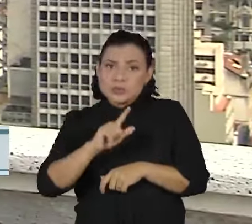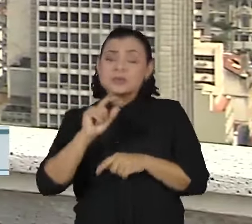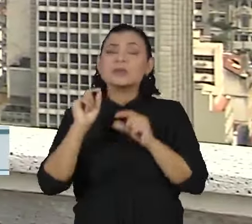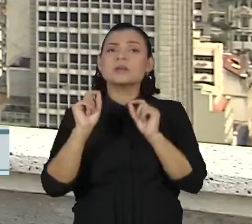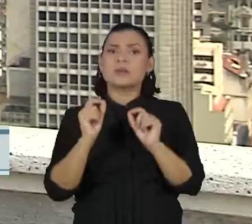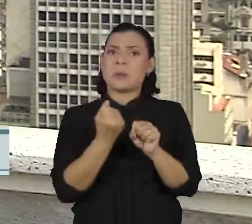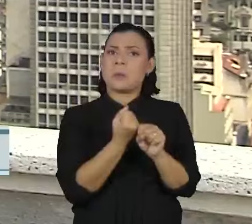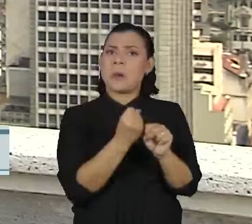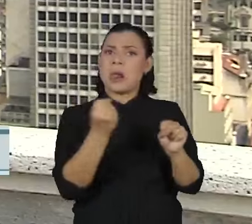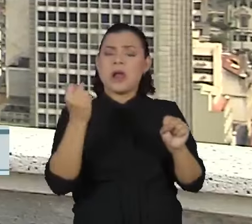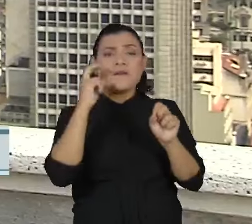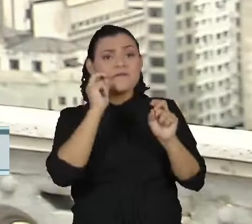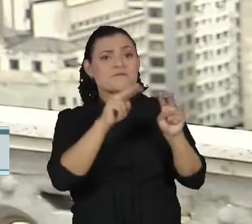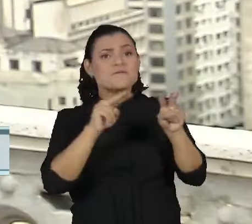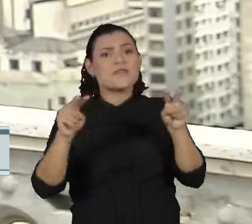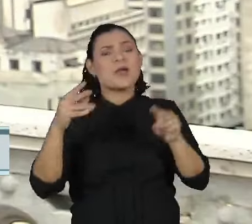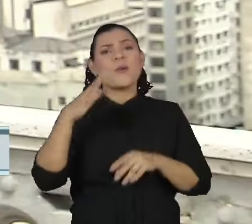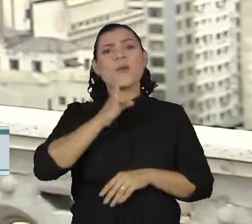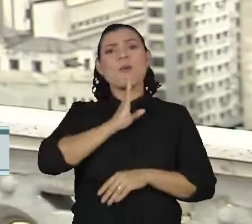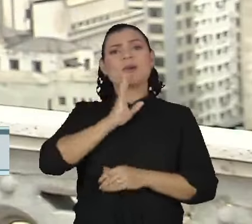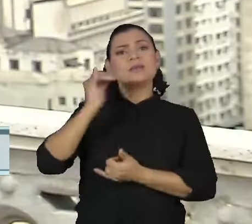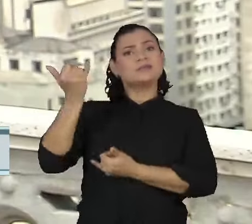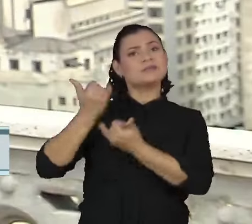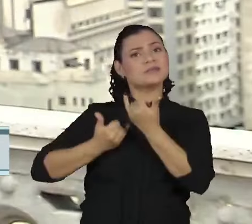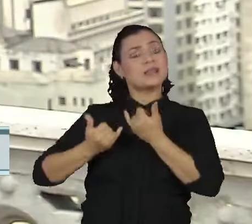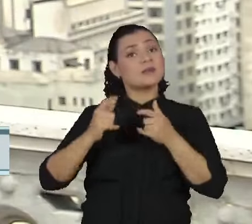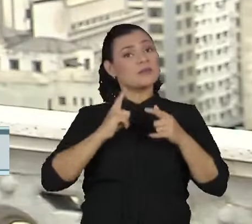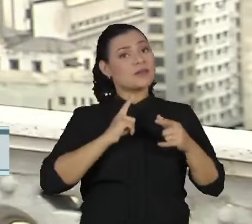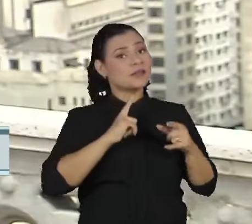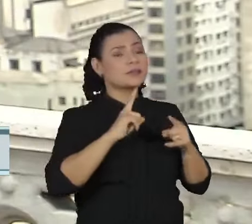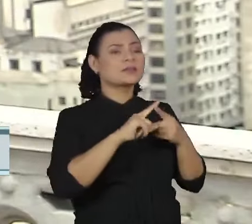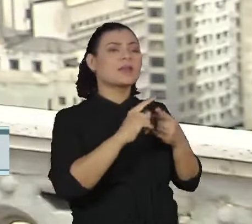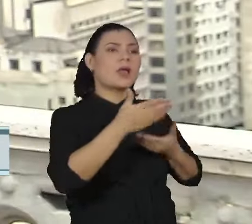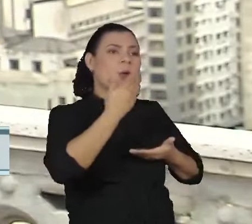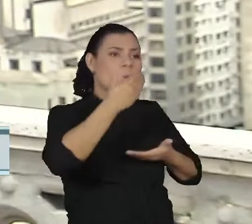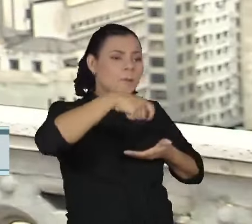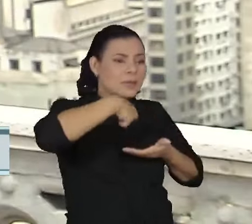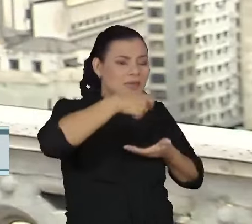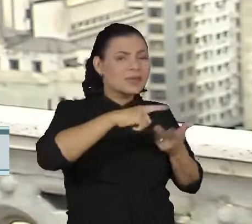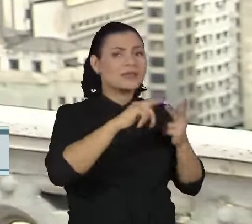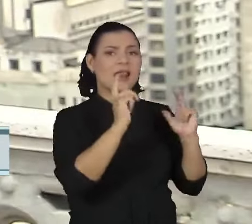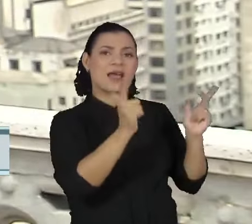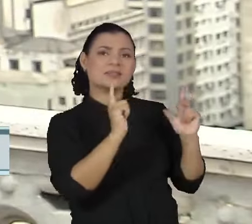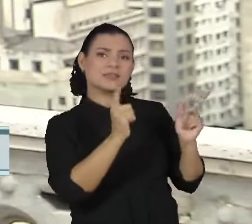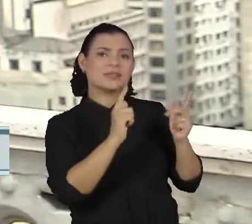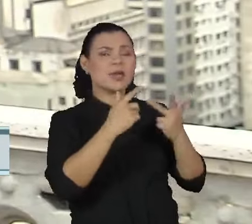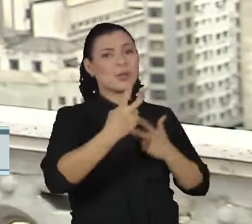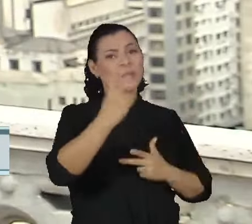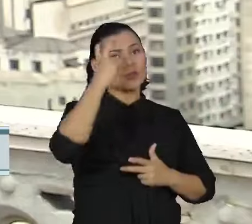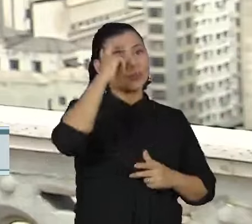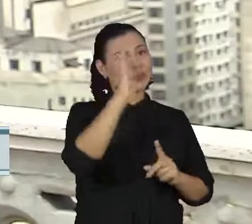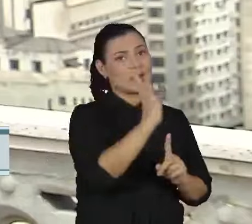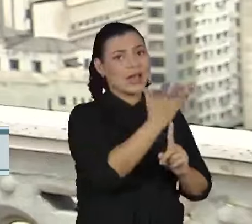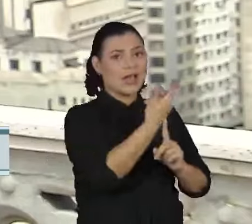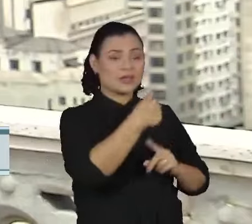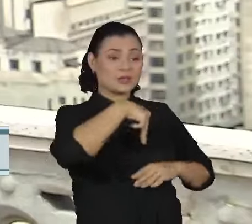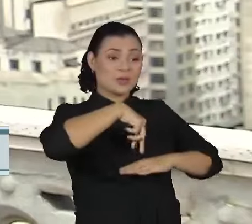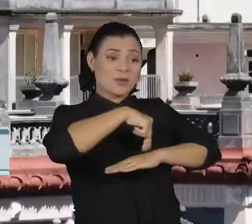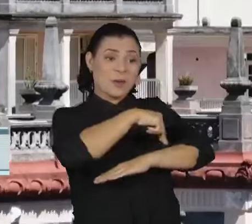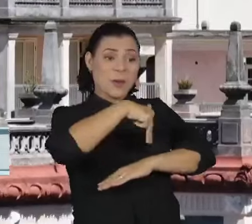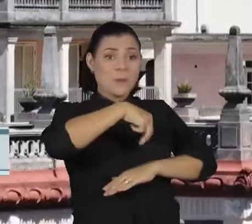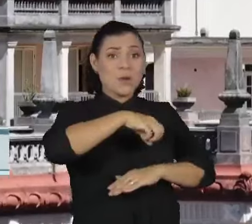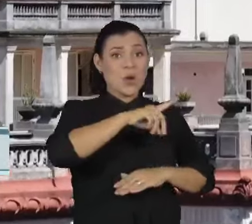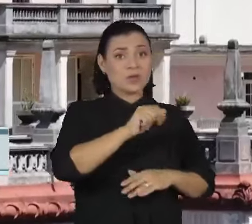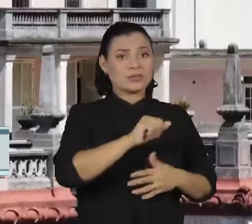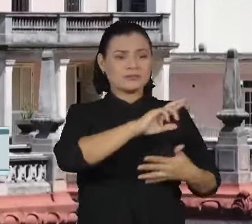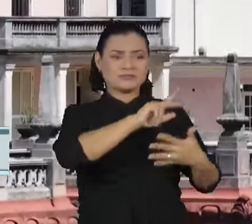grandiosidade do prédio. Nós vamos trabalhar com entretenimento, gastronomia, lazer, cultura, arte, moda, design.